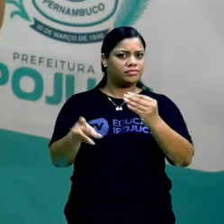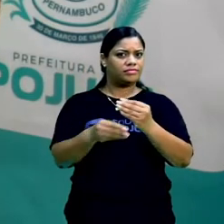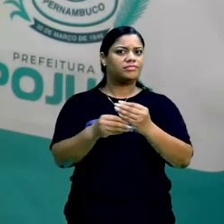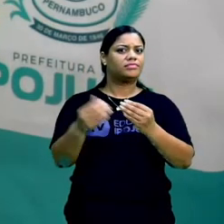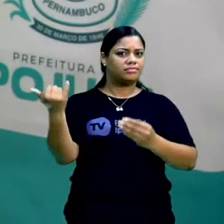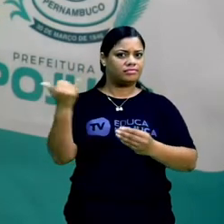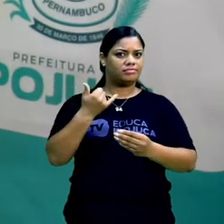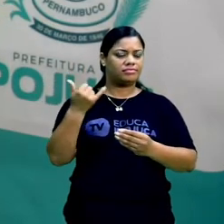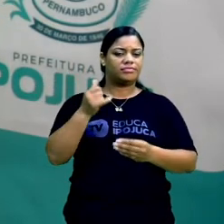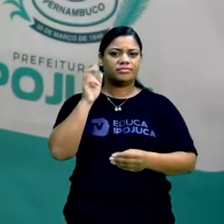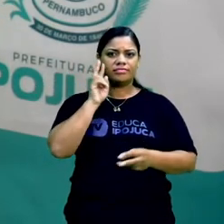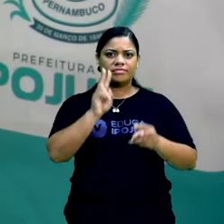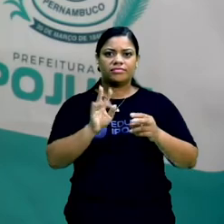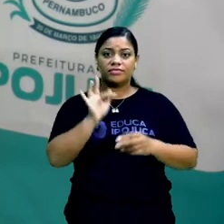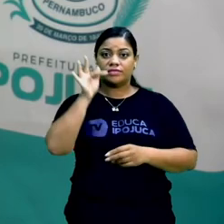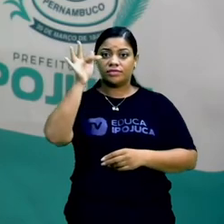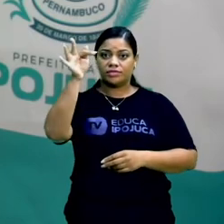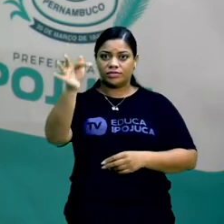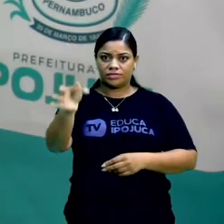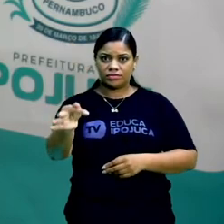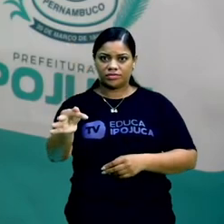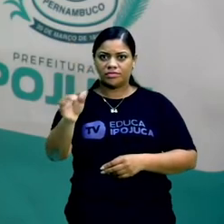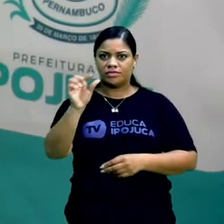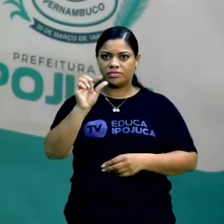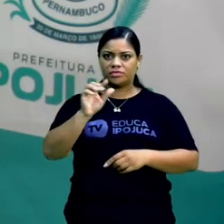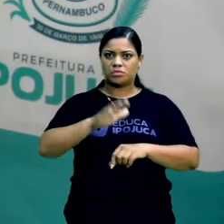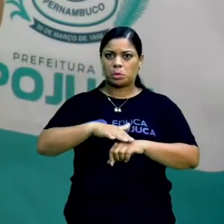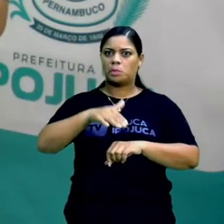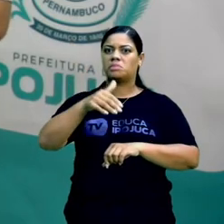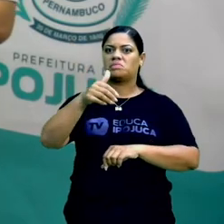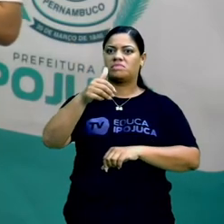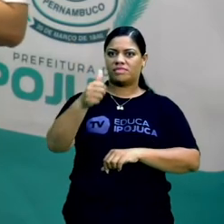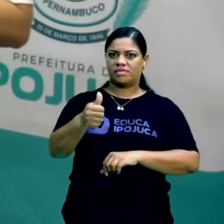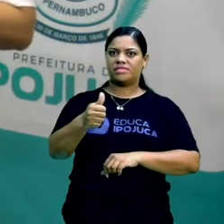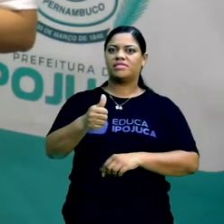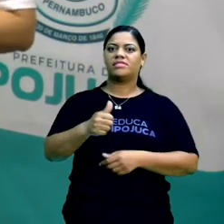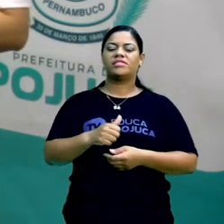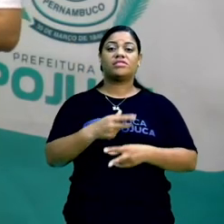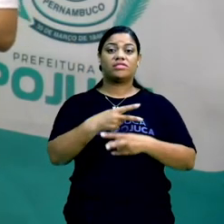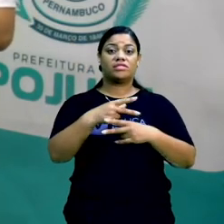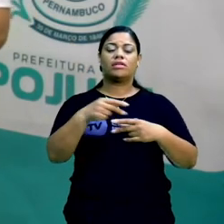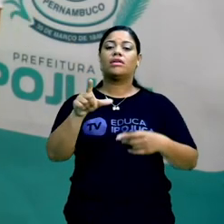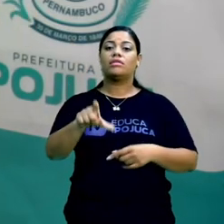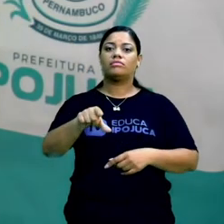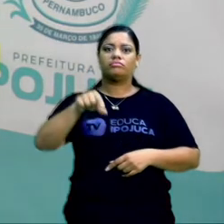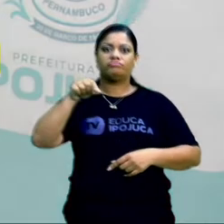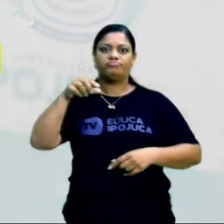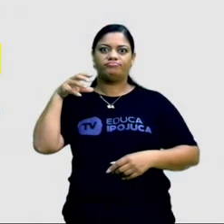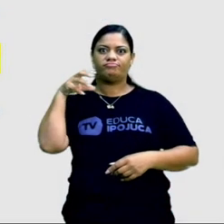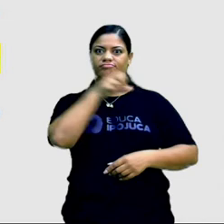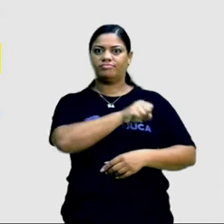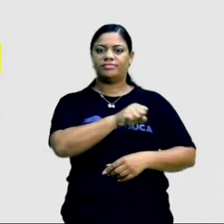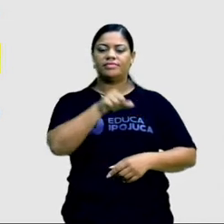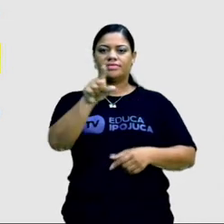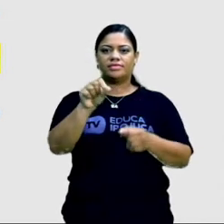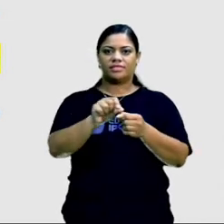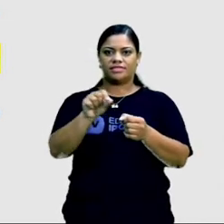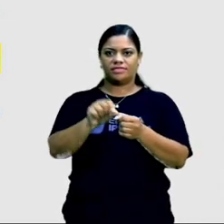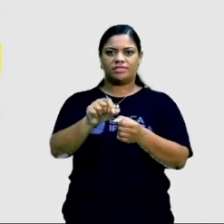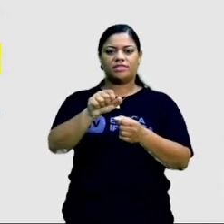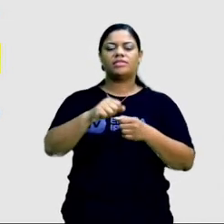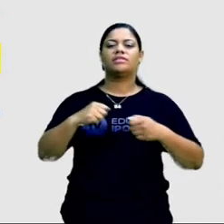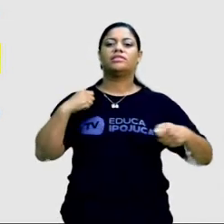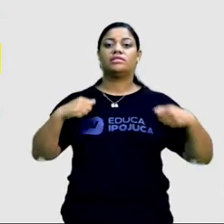De olho no futuro, pequenos ganhos são mais valiosos que as escolhas radicais. Se a pessoa faz zero